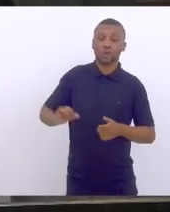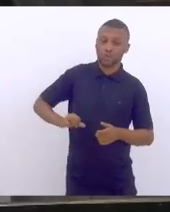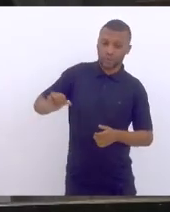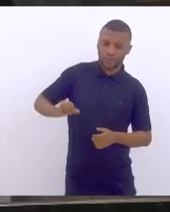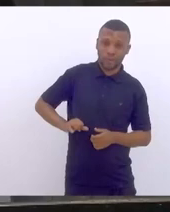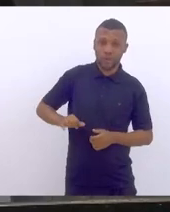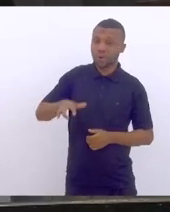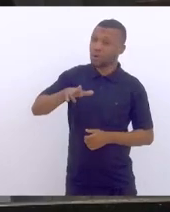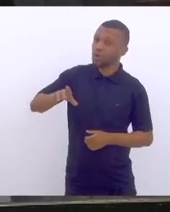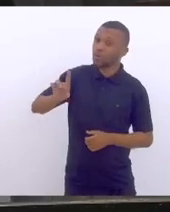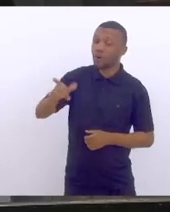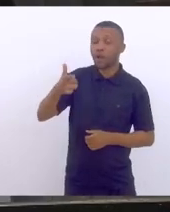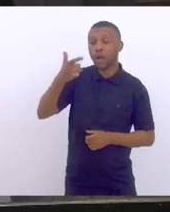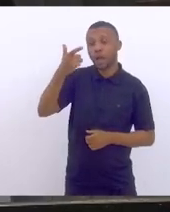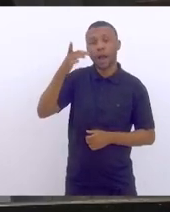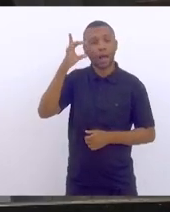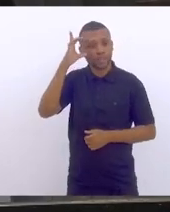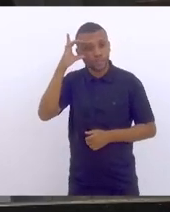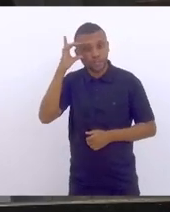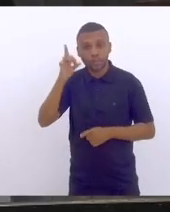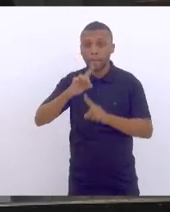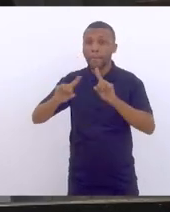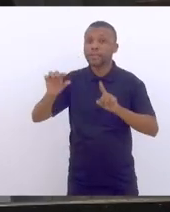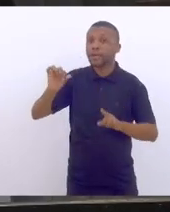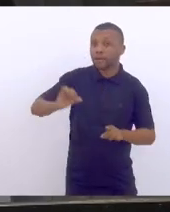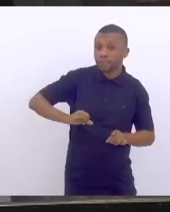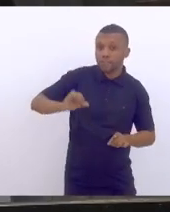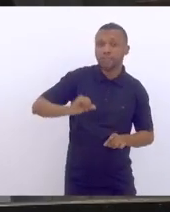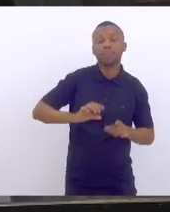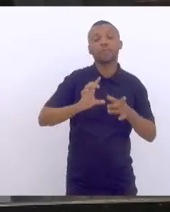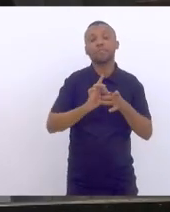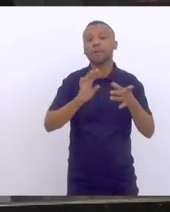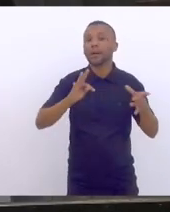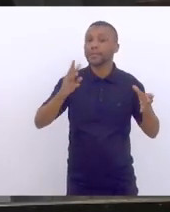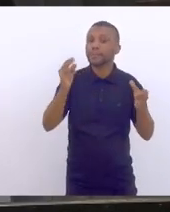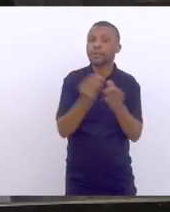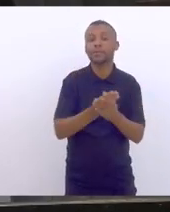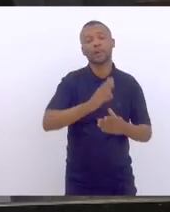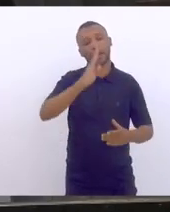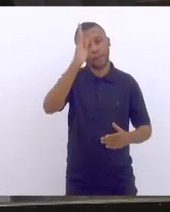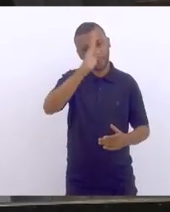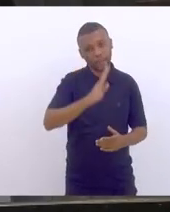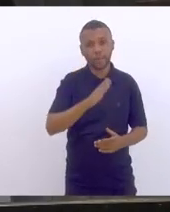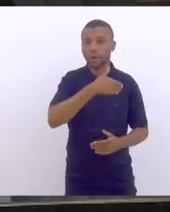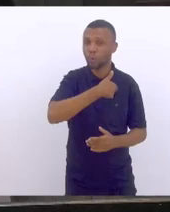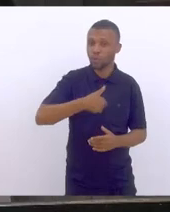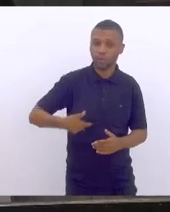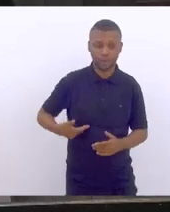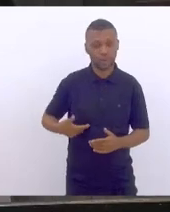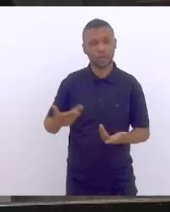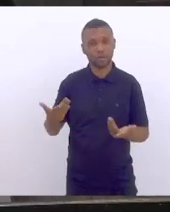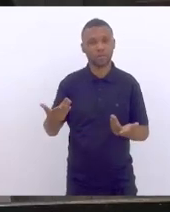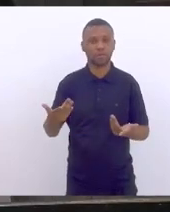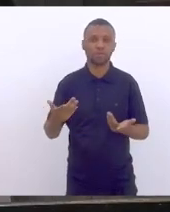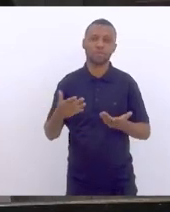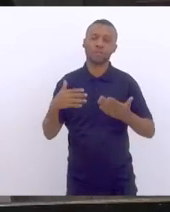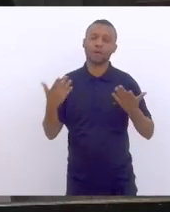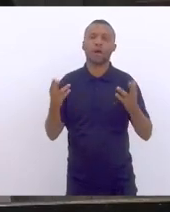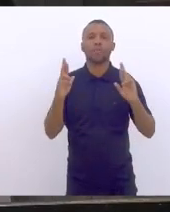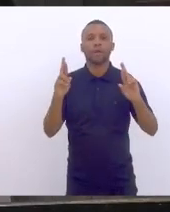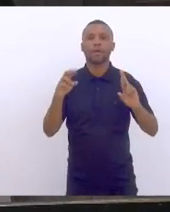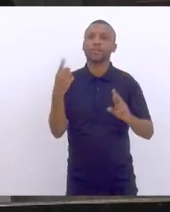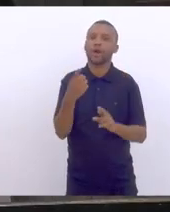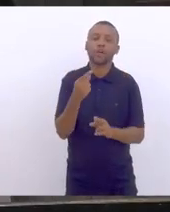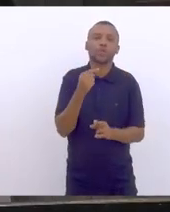honrada, honesta, digna, mas quem padeceu foi a democracia brasileira, quem padeceu foi o Estado Democrático de Direito, e espero que a gente não